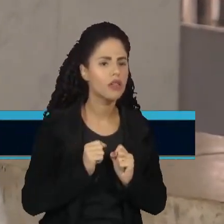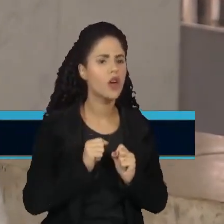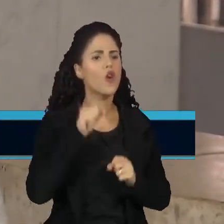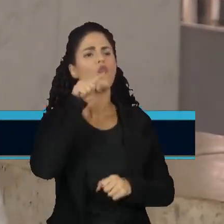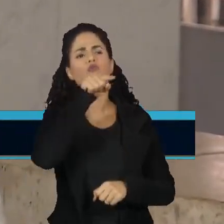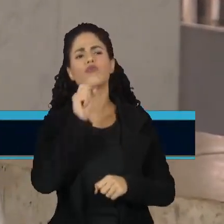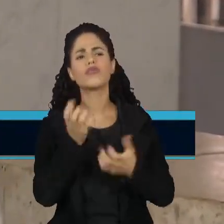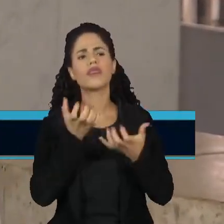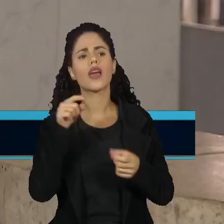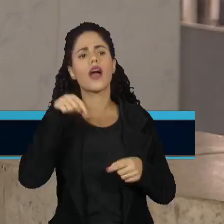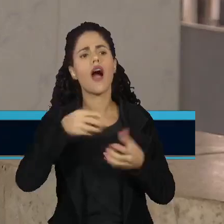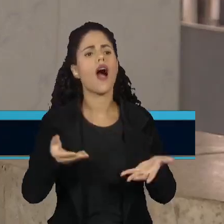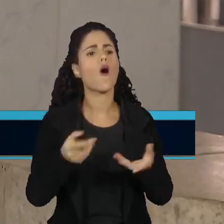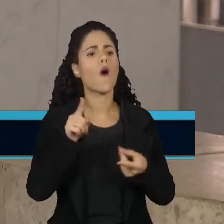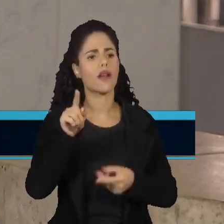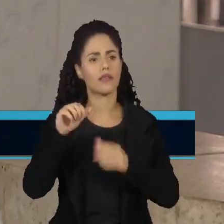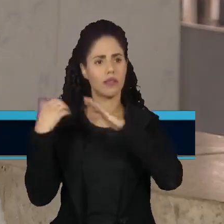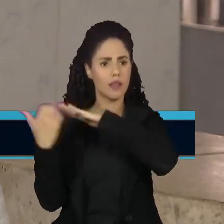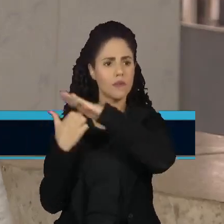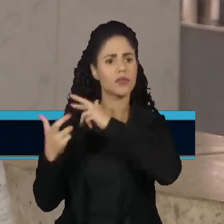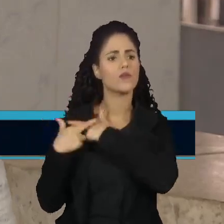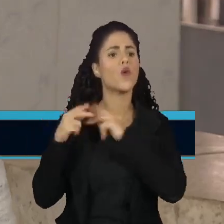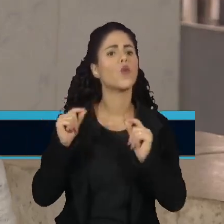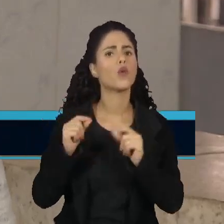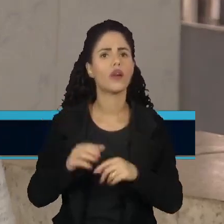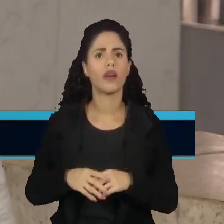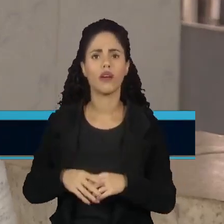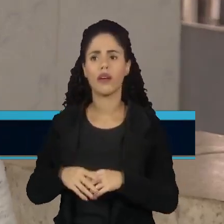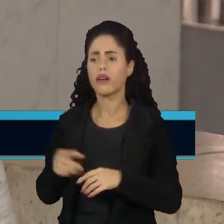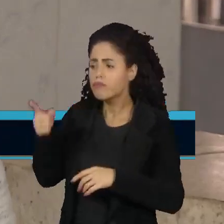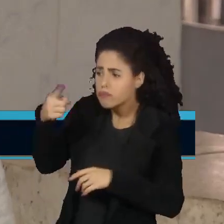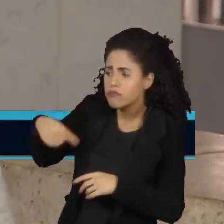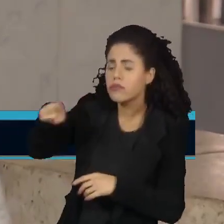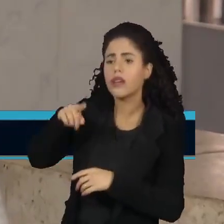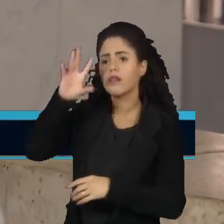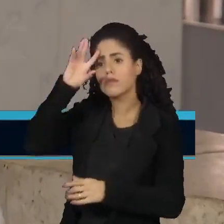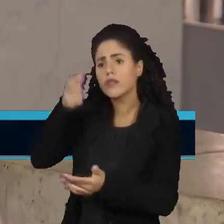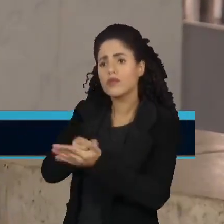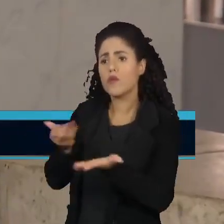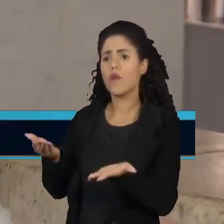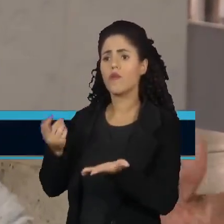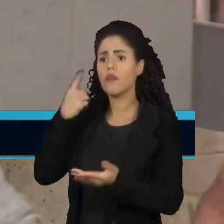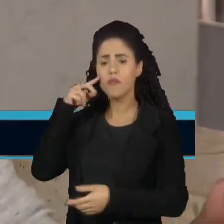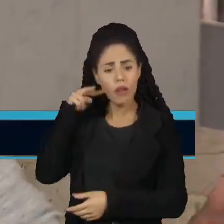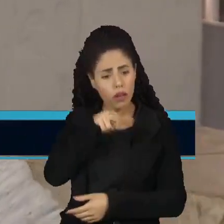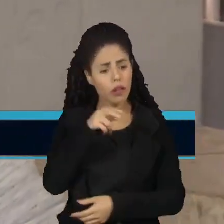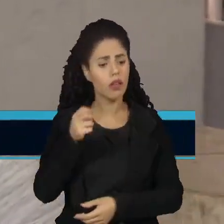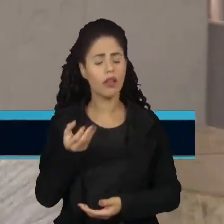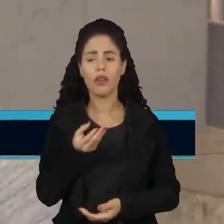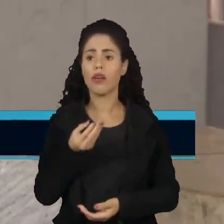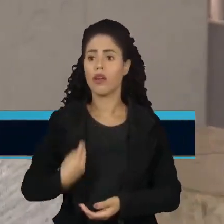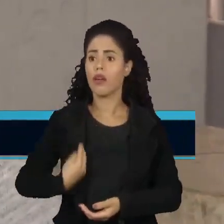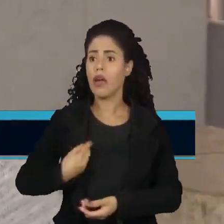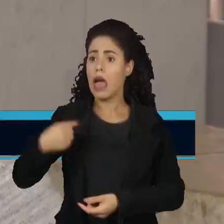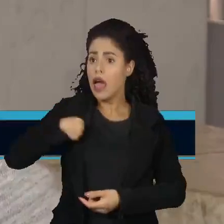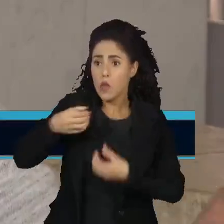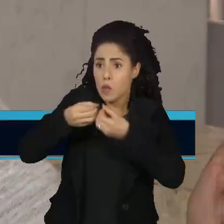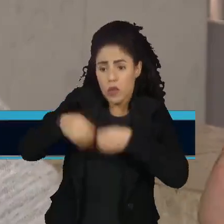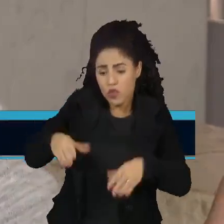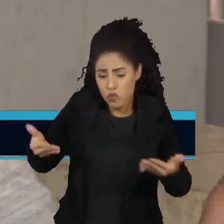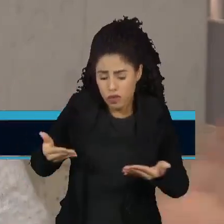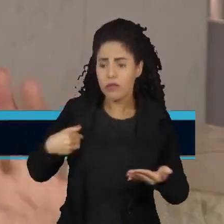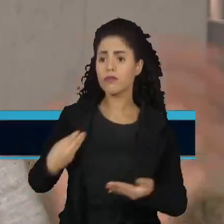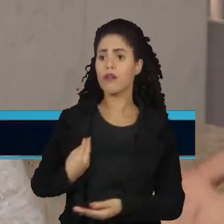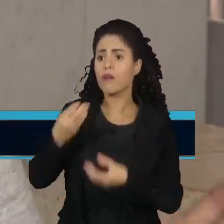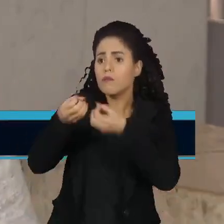você espera agora, da ANEEL? Que eles, talvez, viessem verificar que, no fim, eu estou no prejuízo.